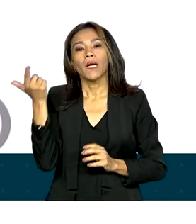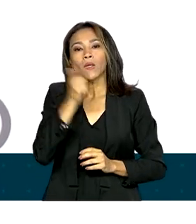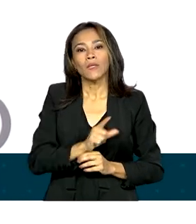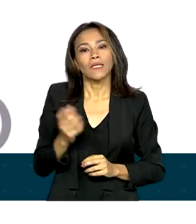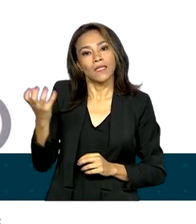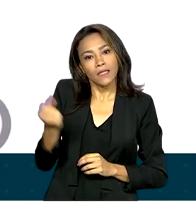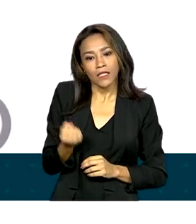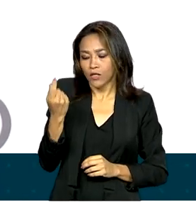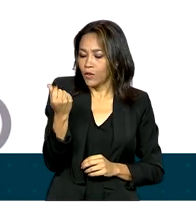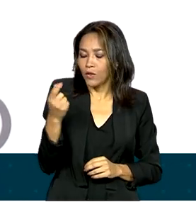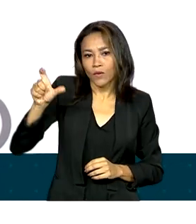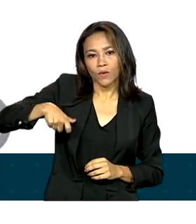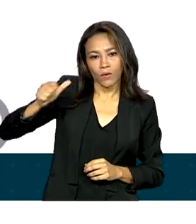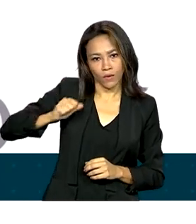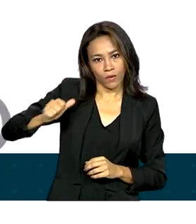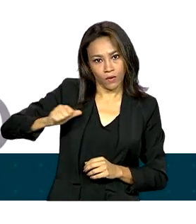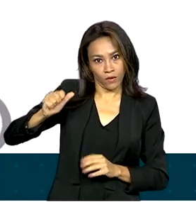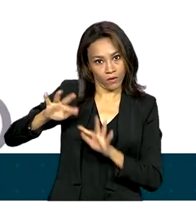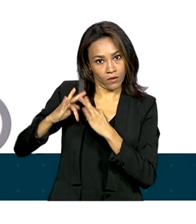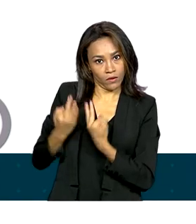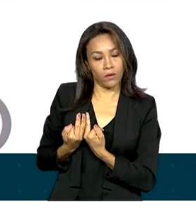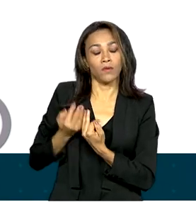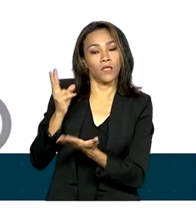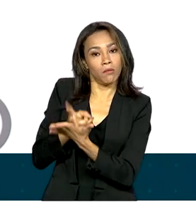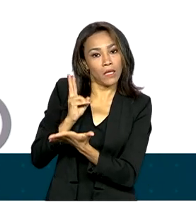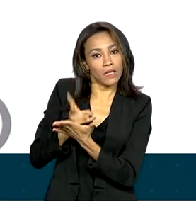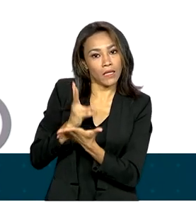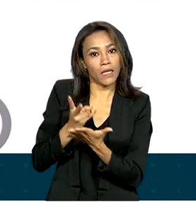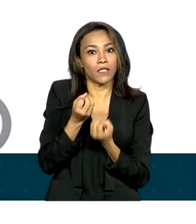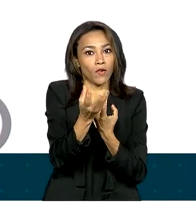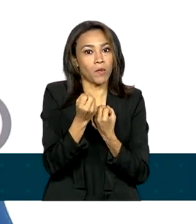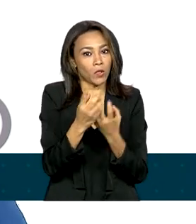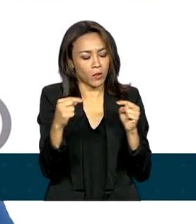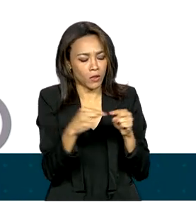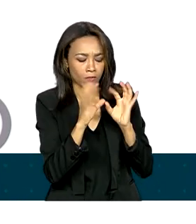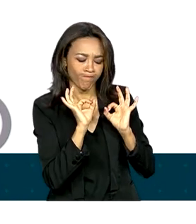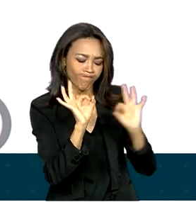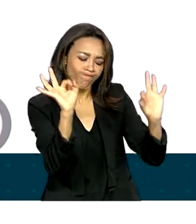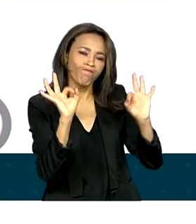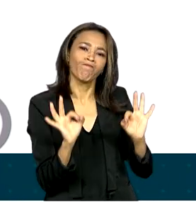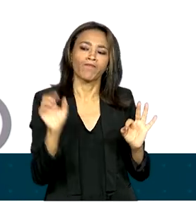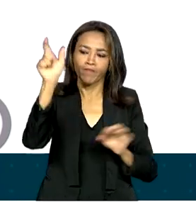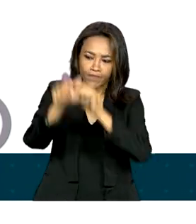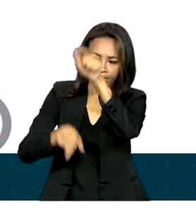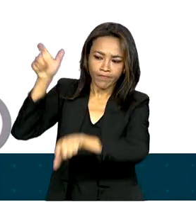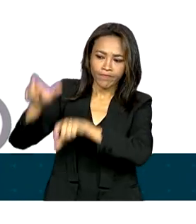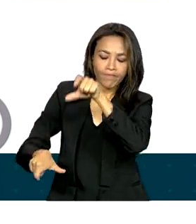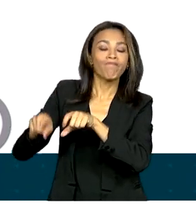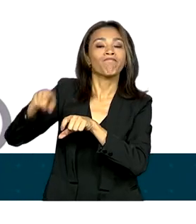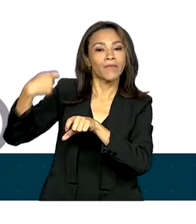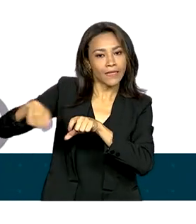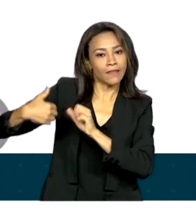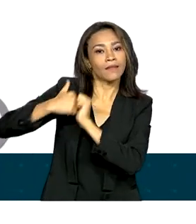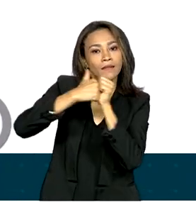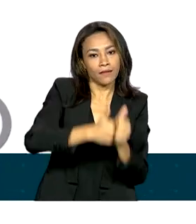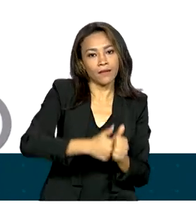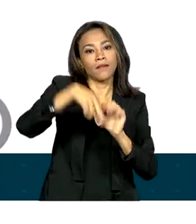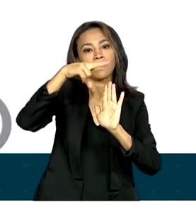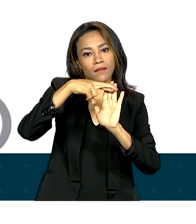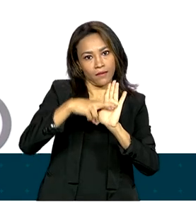benefício, além de manter os dados cadastrais atualizados, os beneficiados precisam cumprir as